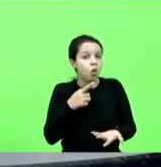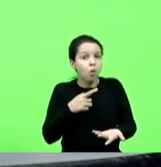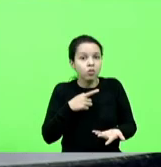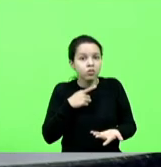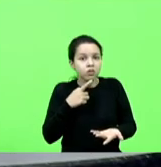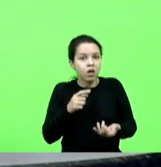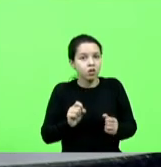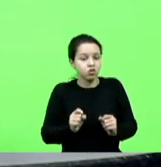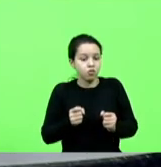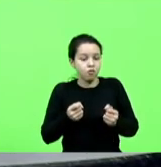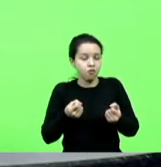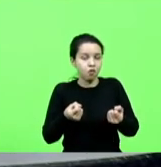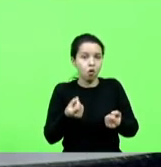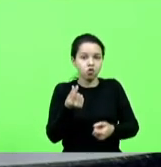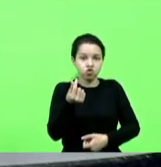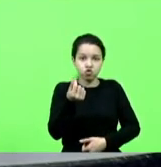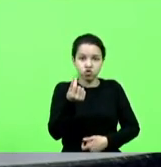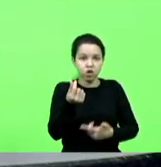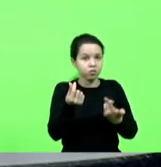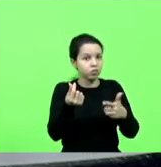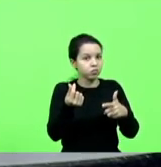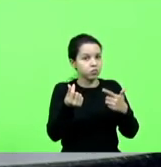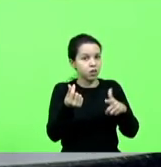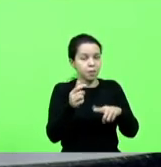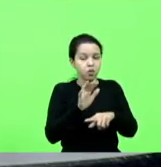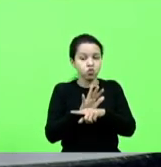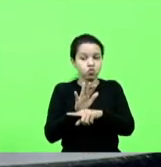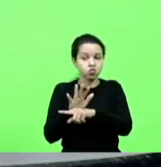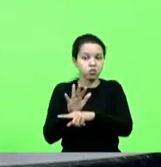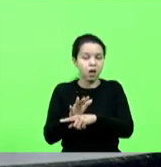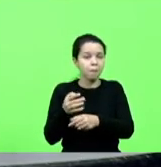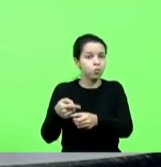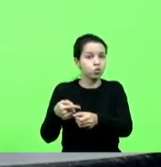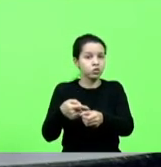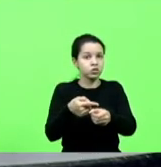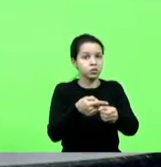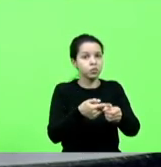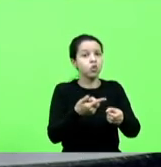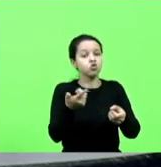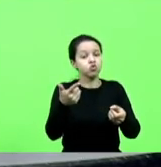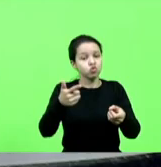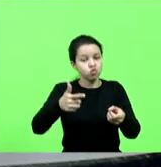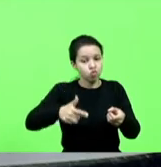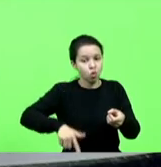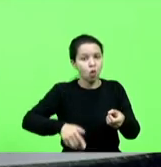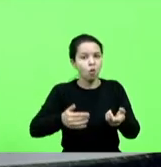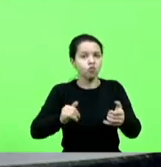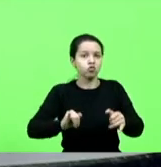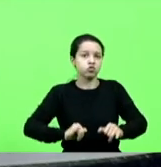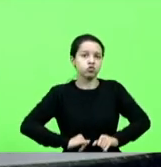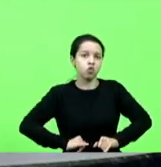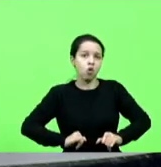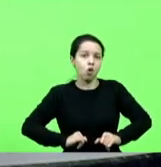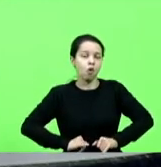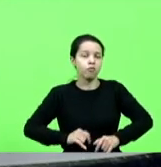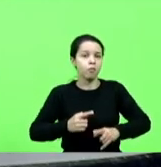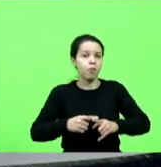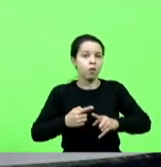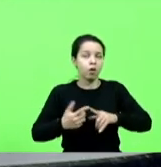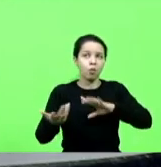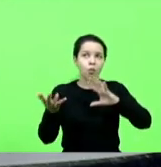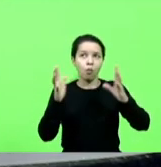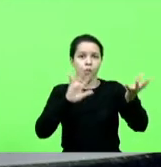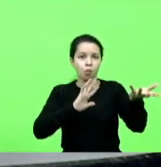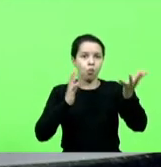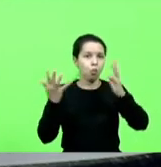esforço financeiro para acolher os municípios que agora, mais uma vez, foram vitimados por eventos climáticos. Santa Catarina